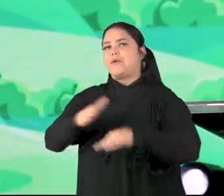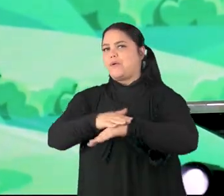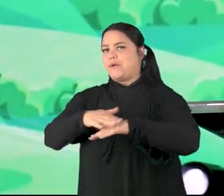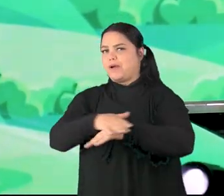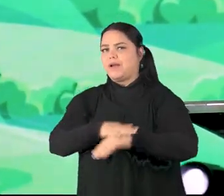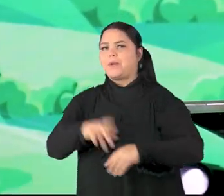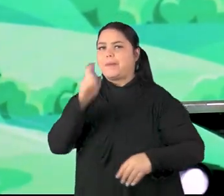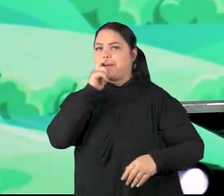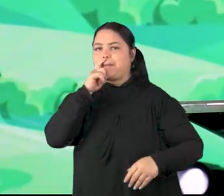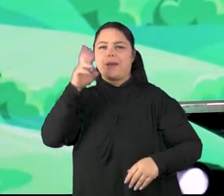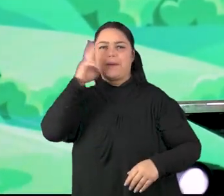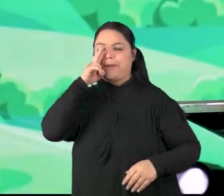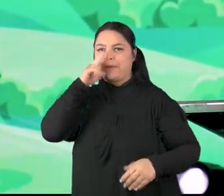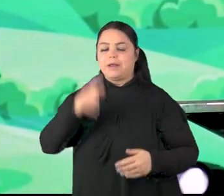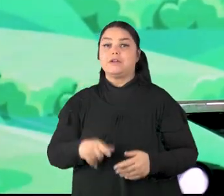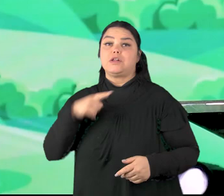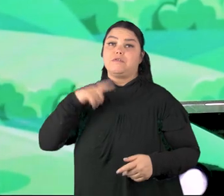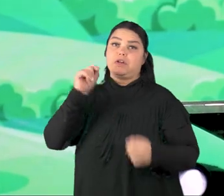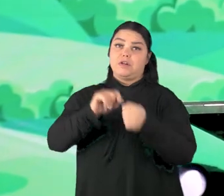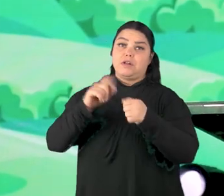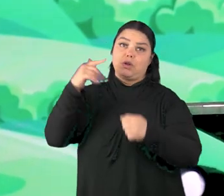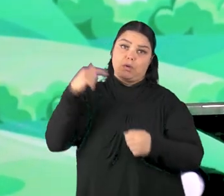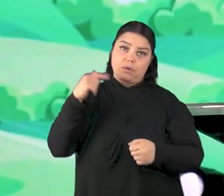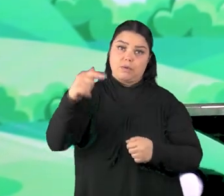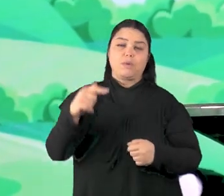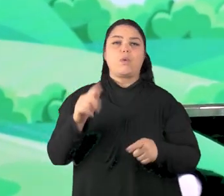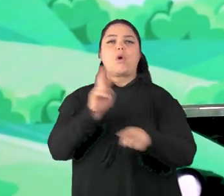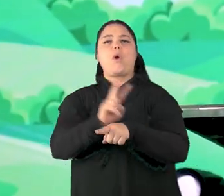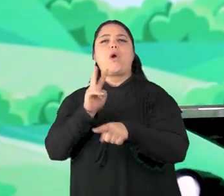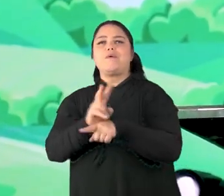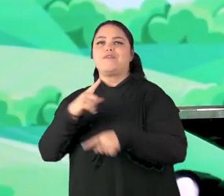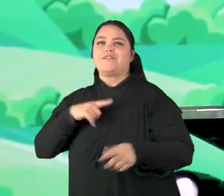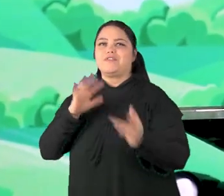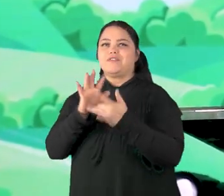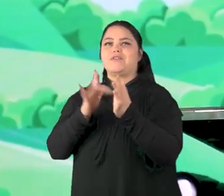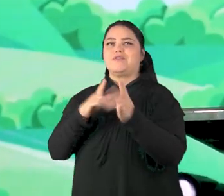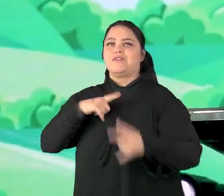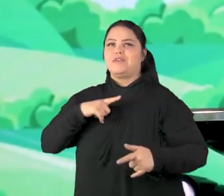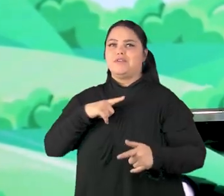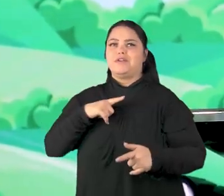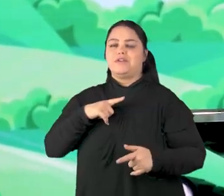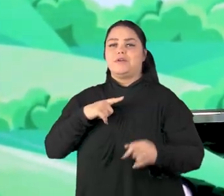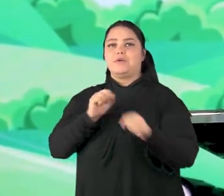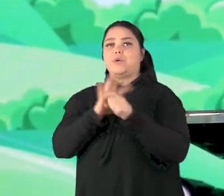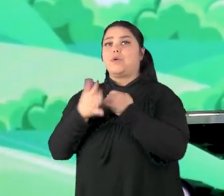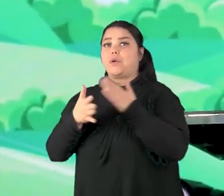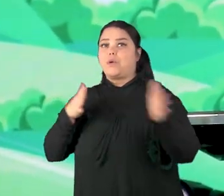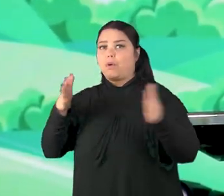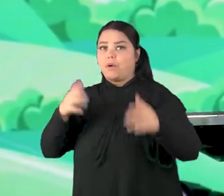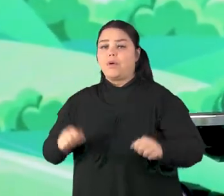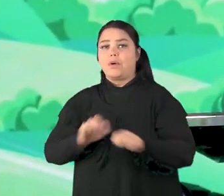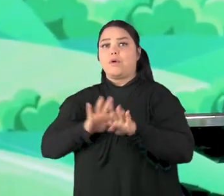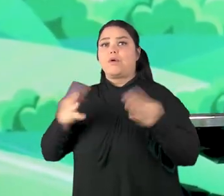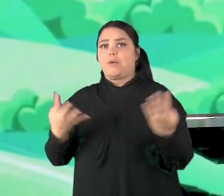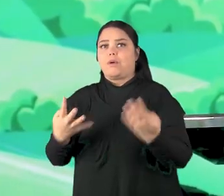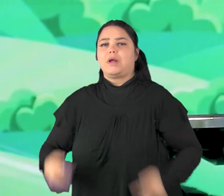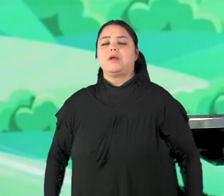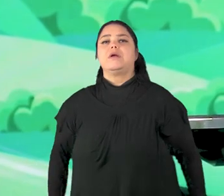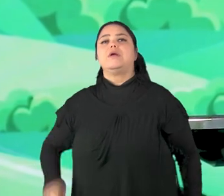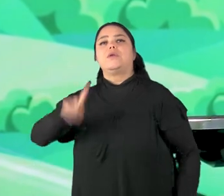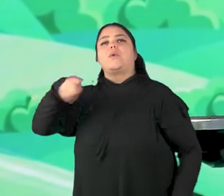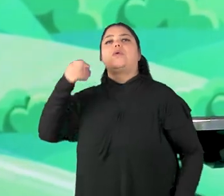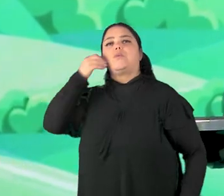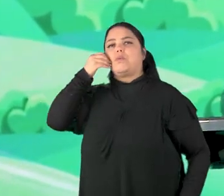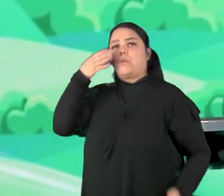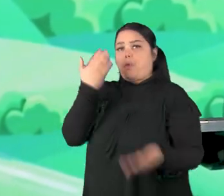quais foram todos os cuidados que o Senhor teve com vocês na quarentena. E depois você conta o seu